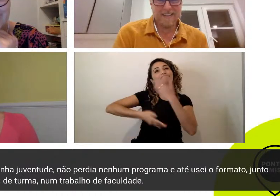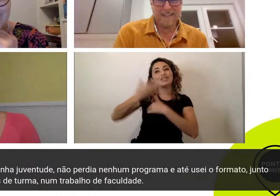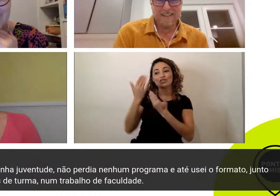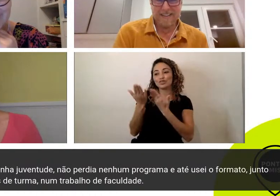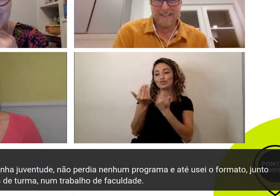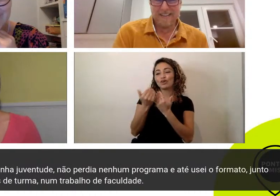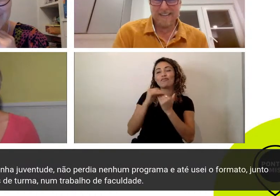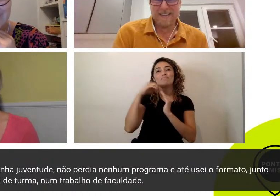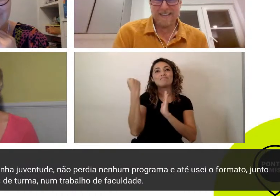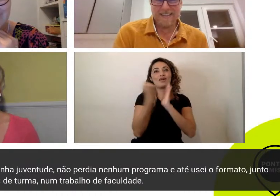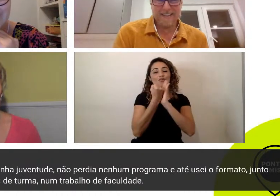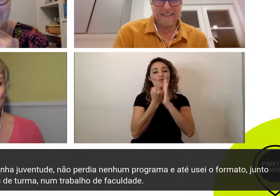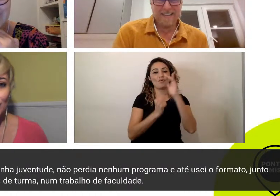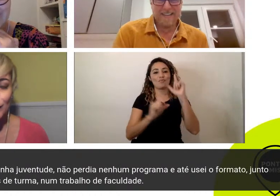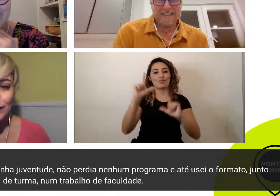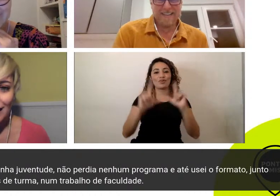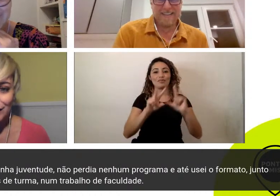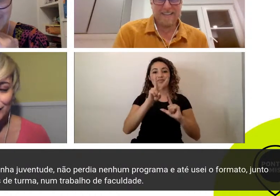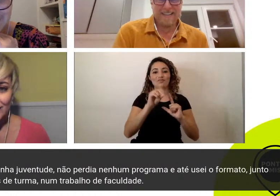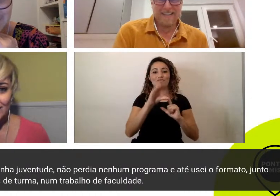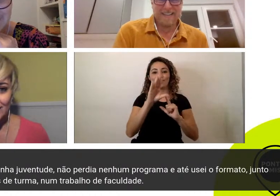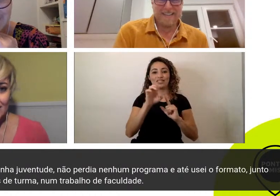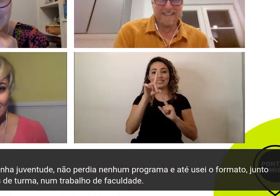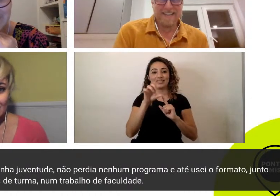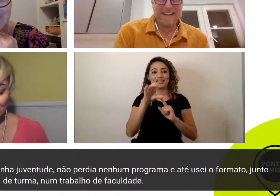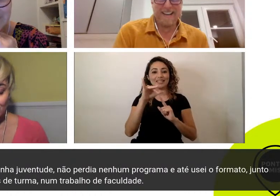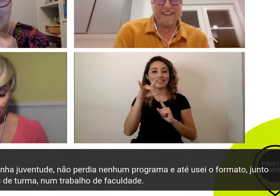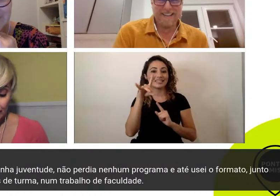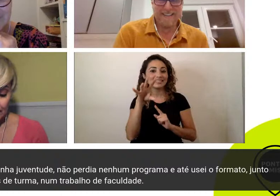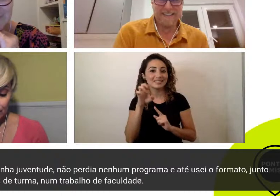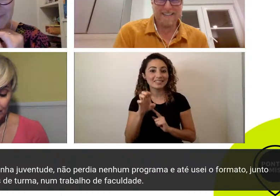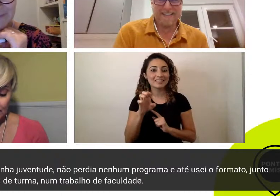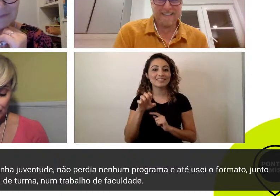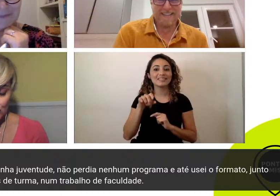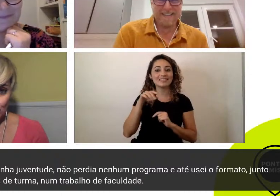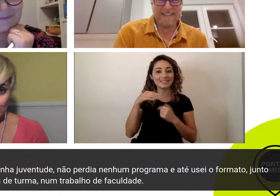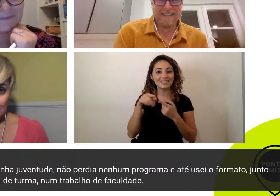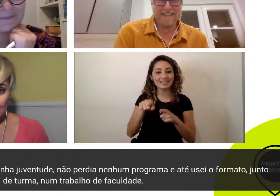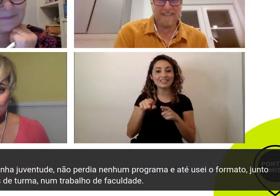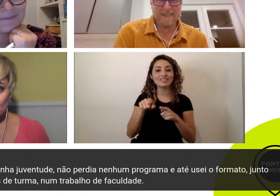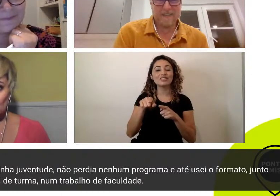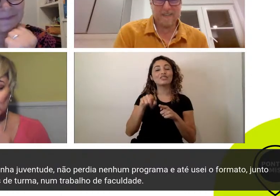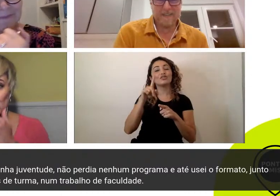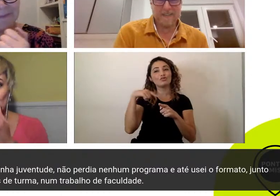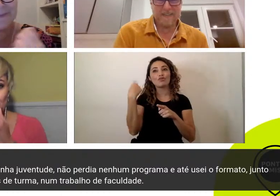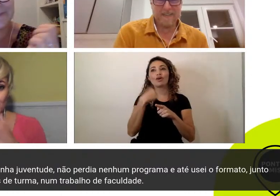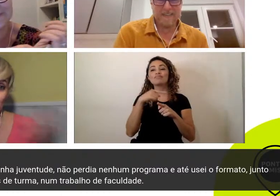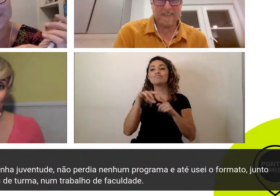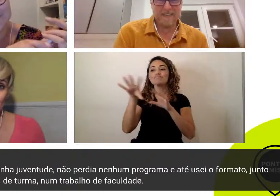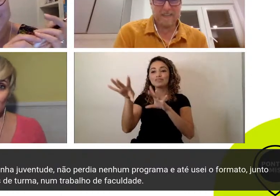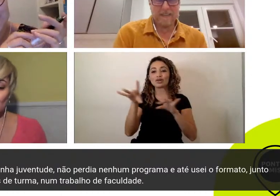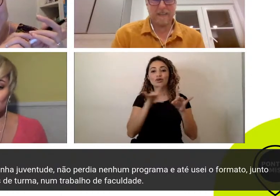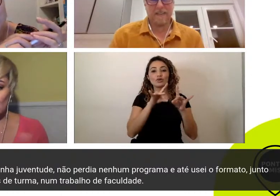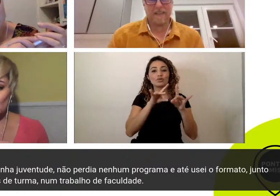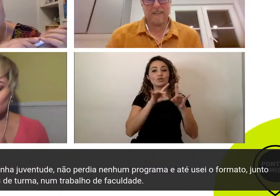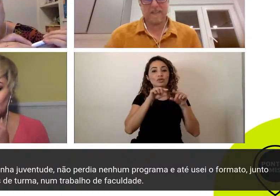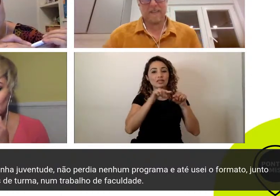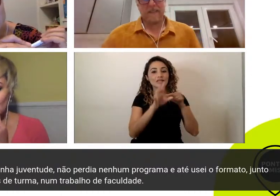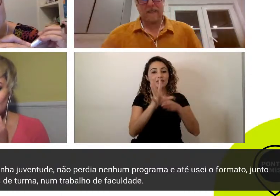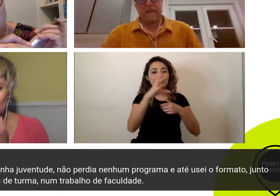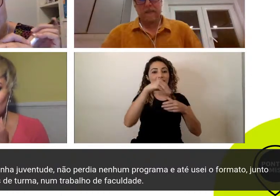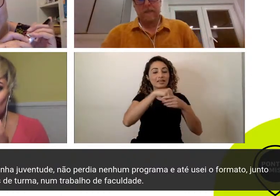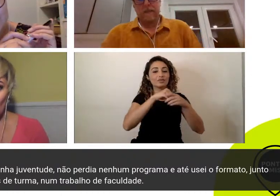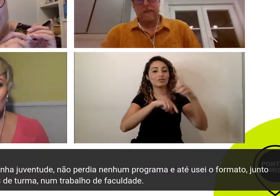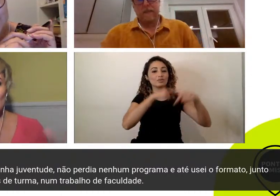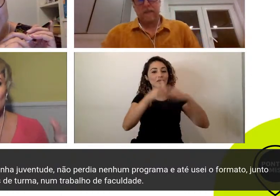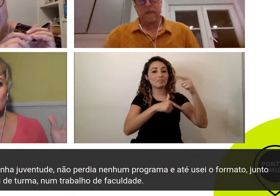grupo de colegas de turma num trabalho de faculdade vou aproveitar falar já uns comentários do pessoal também porque a gente está com um tempo